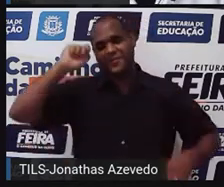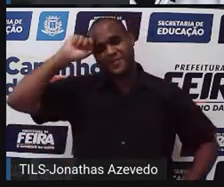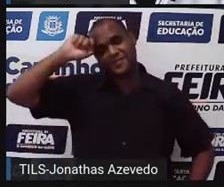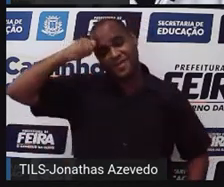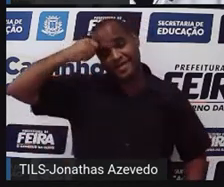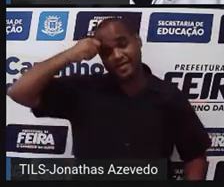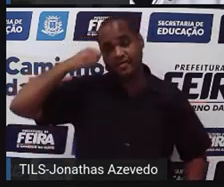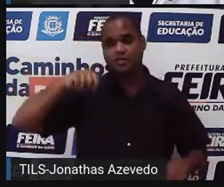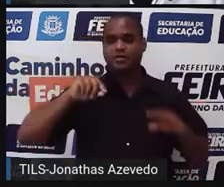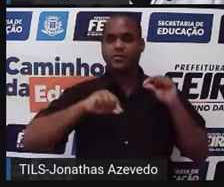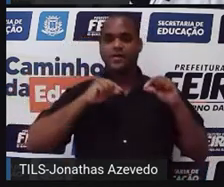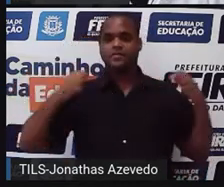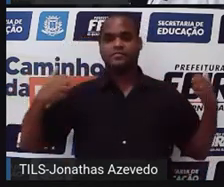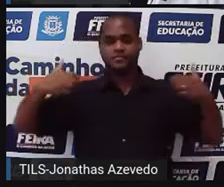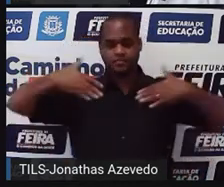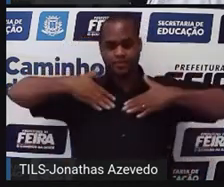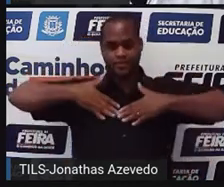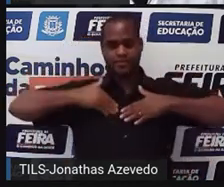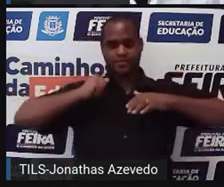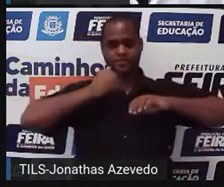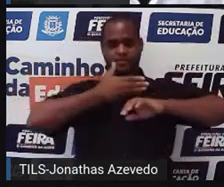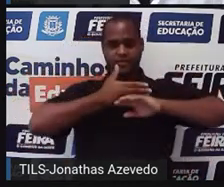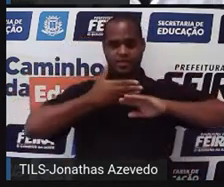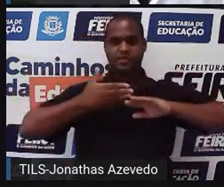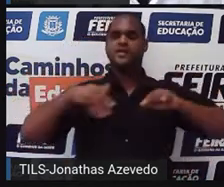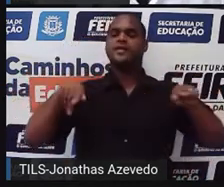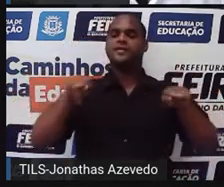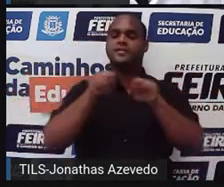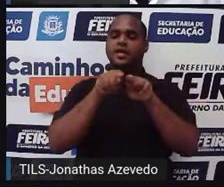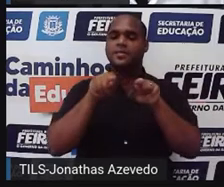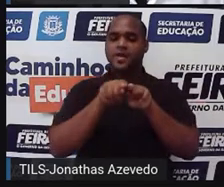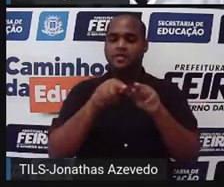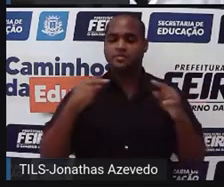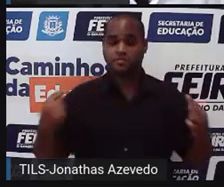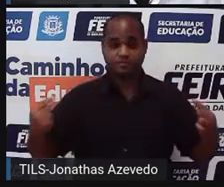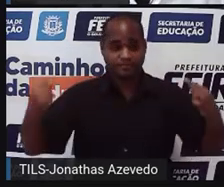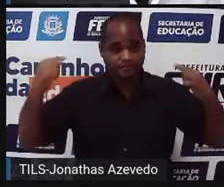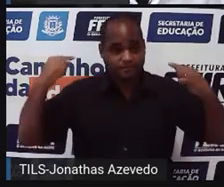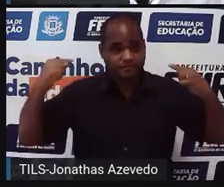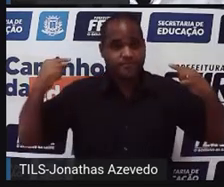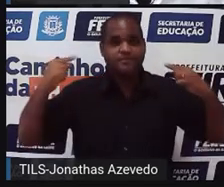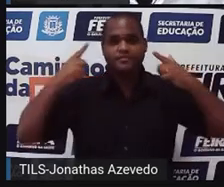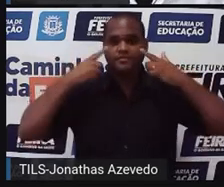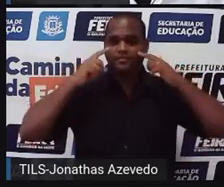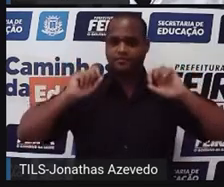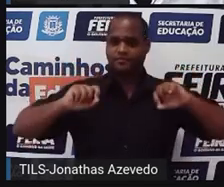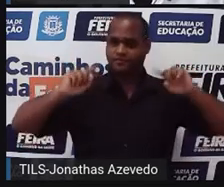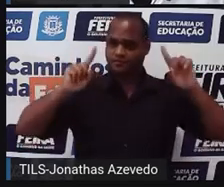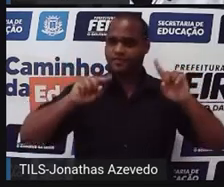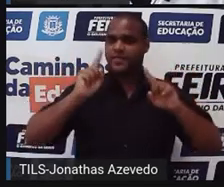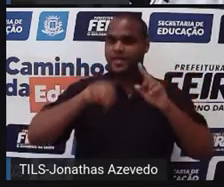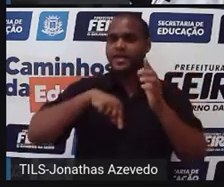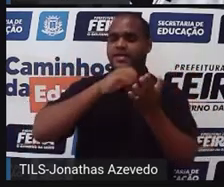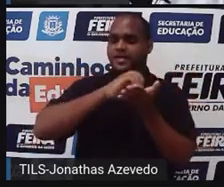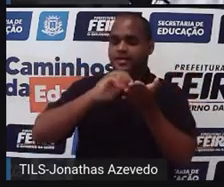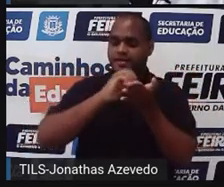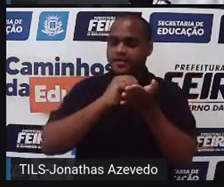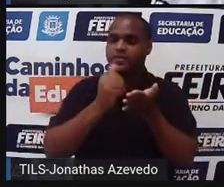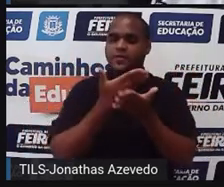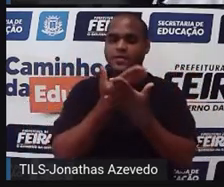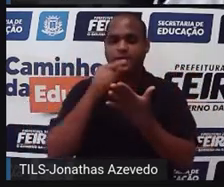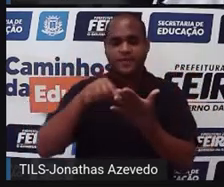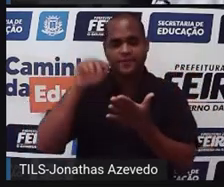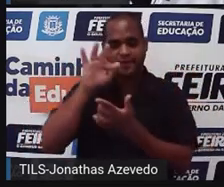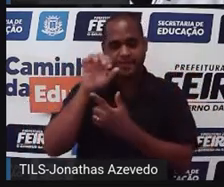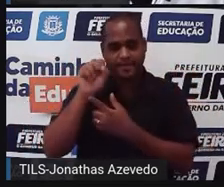Por cima, um jaleco branco. E aqui atrás de mim fica o cartaz da Secretaria Municipal de Educação de Feira de